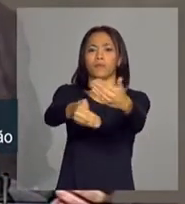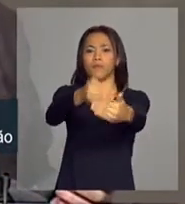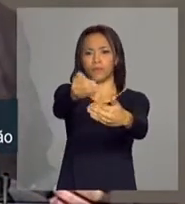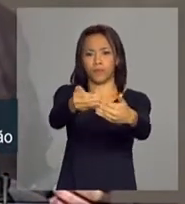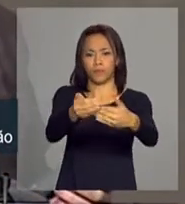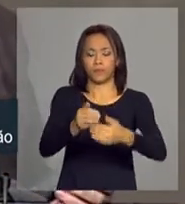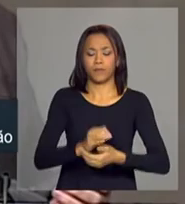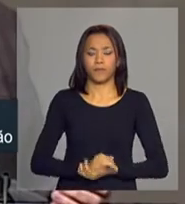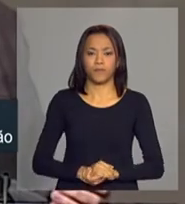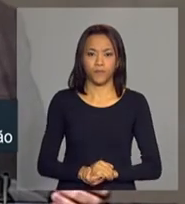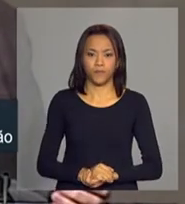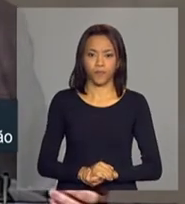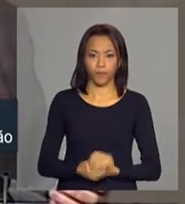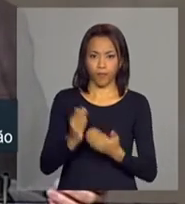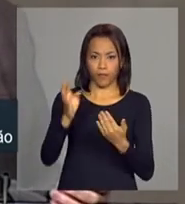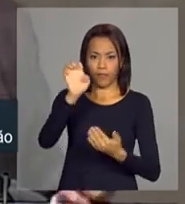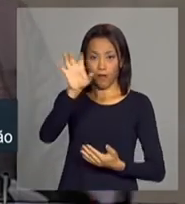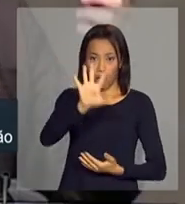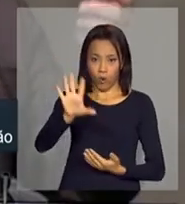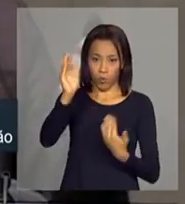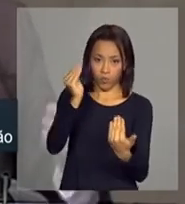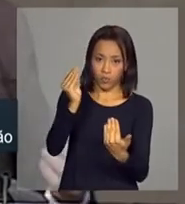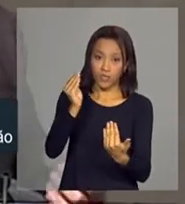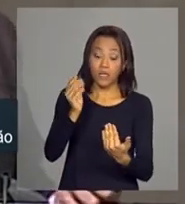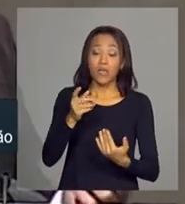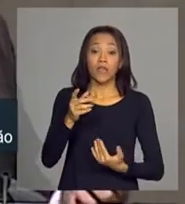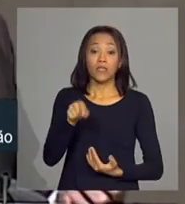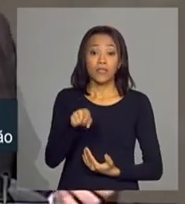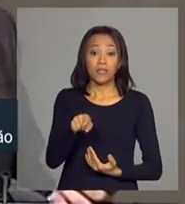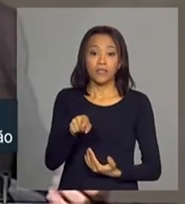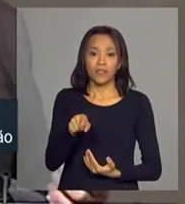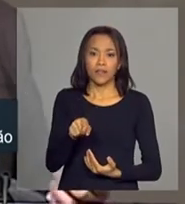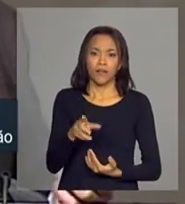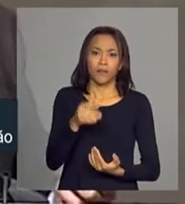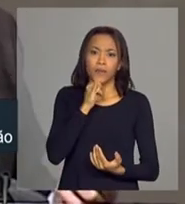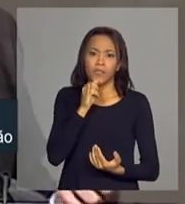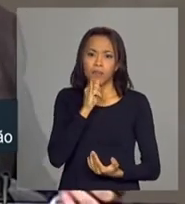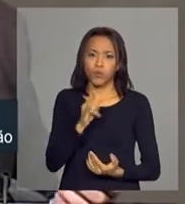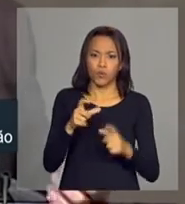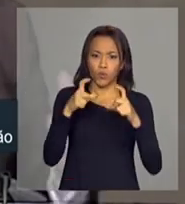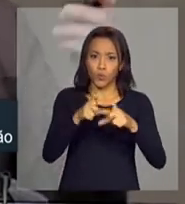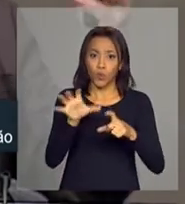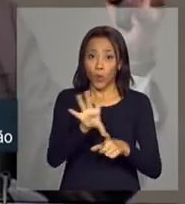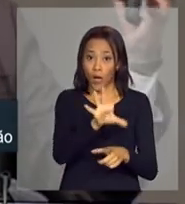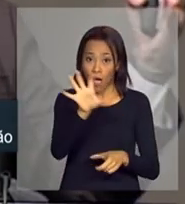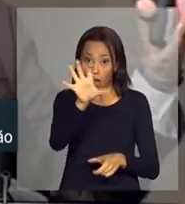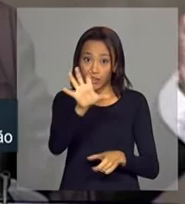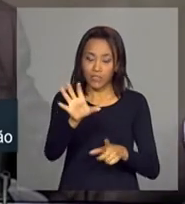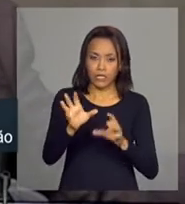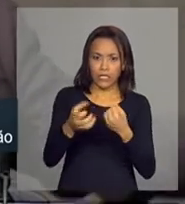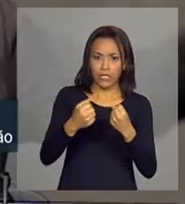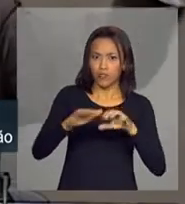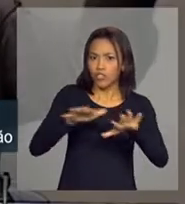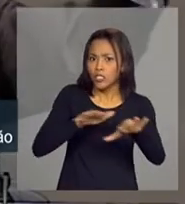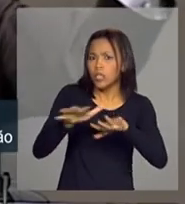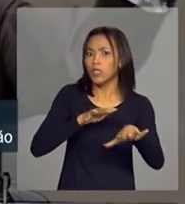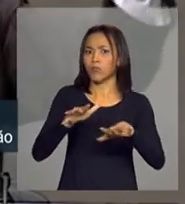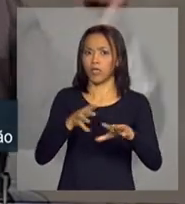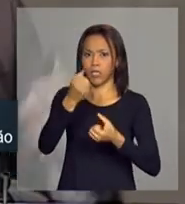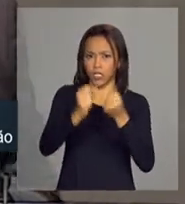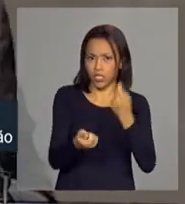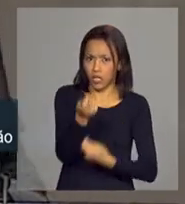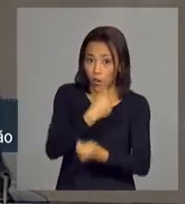Europa. Ou seja, ainda que as ilhas mais dinâmicas da economia tenham um papel chave na condução